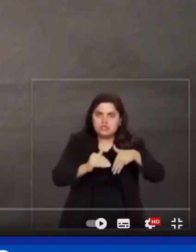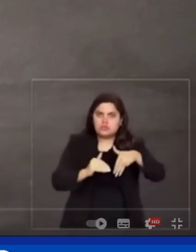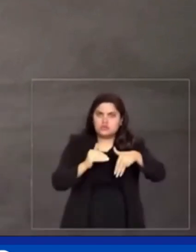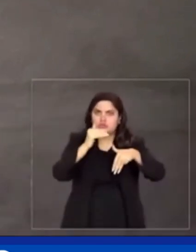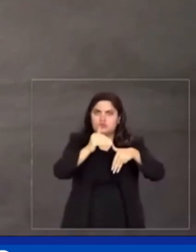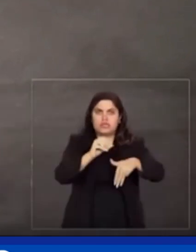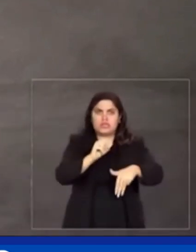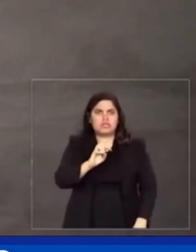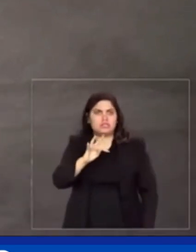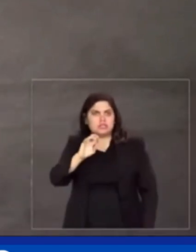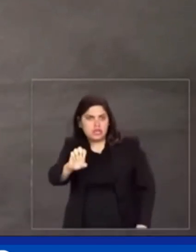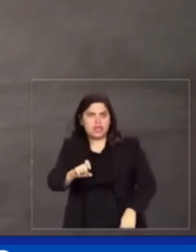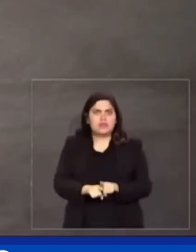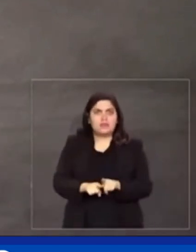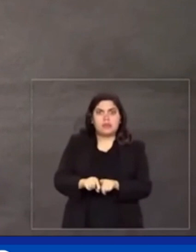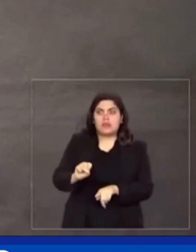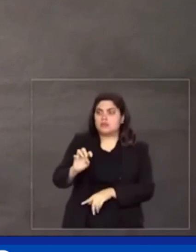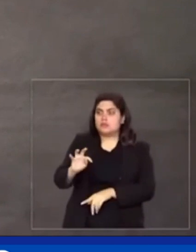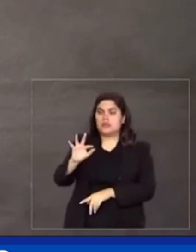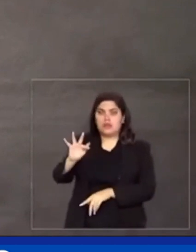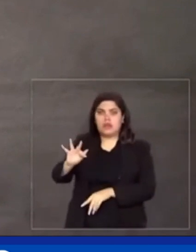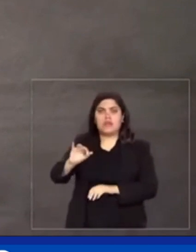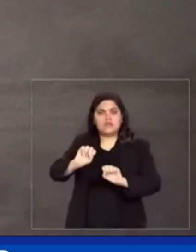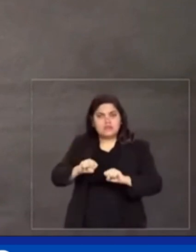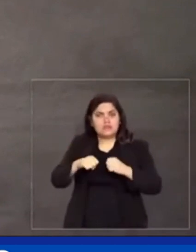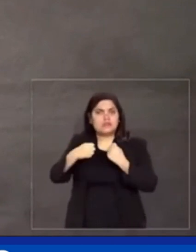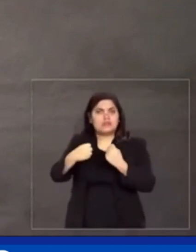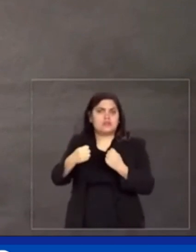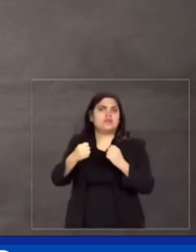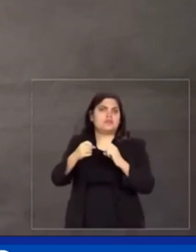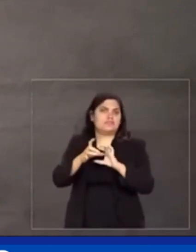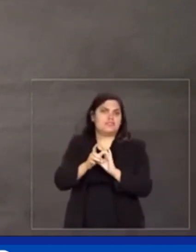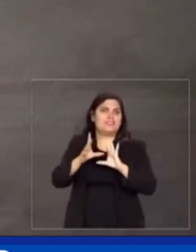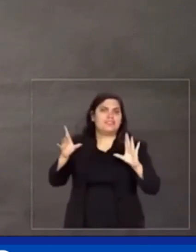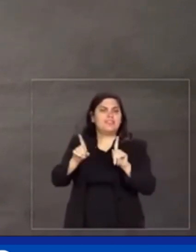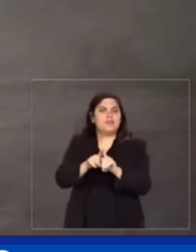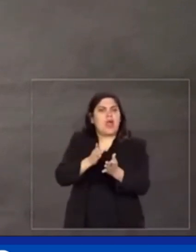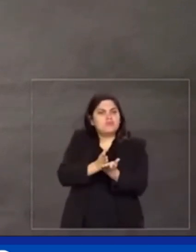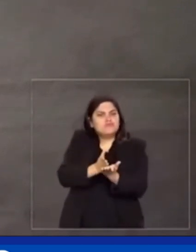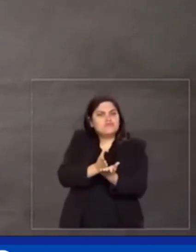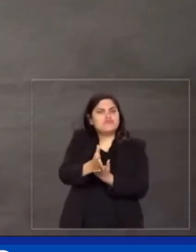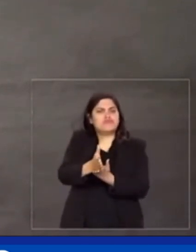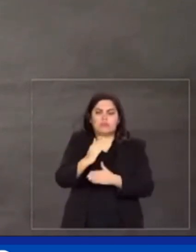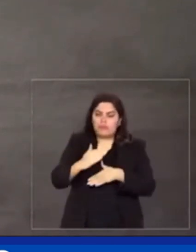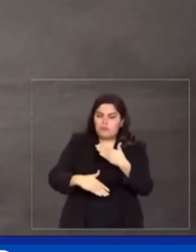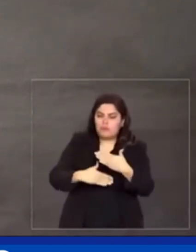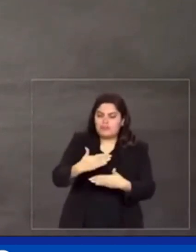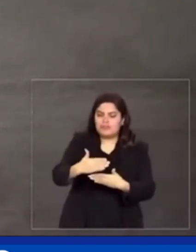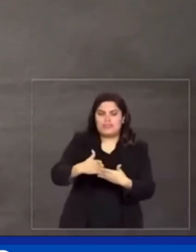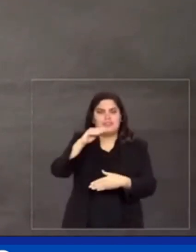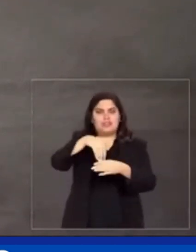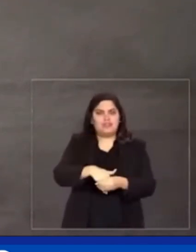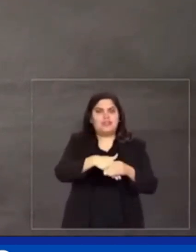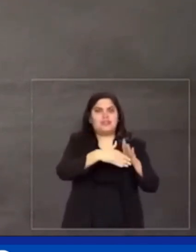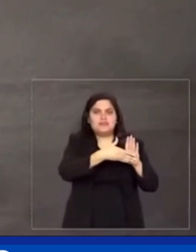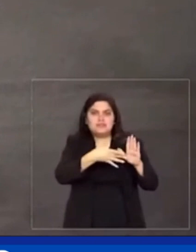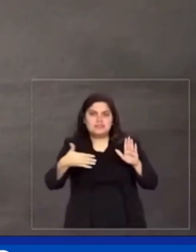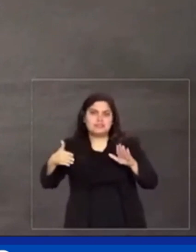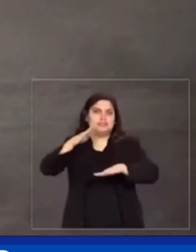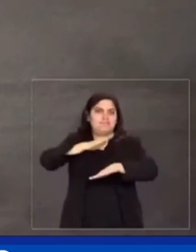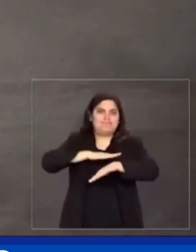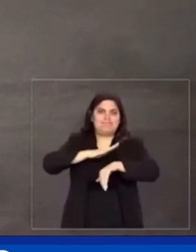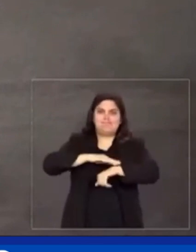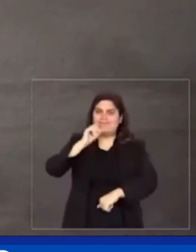pela firmeza na defesa da democracia e da lisura do processo eleitoral nesses tempos tão